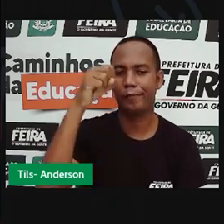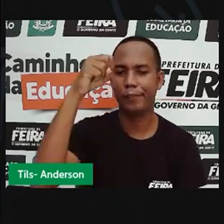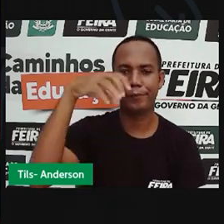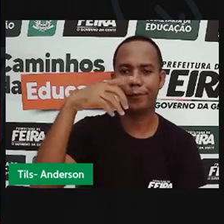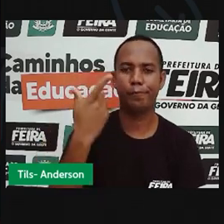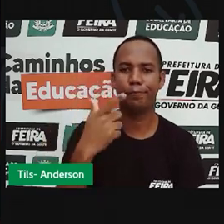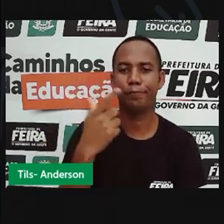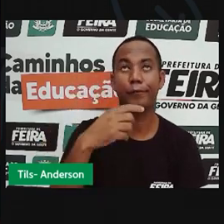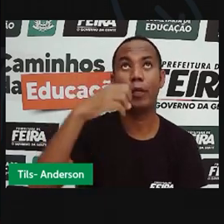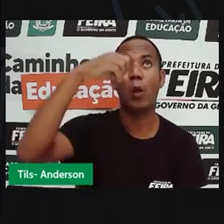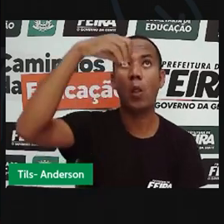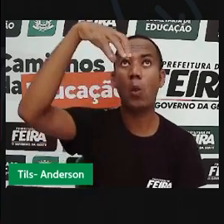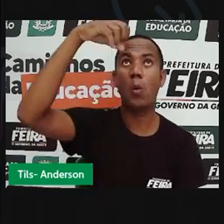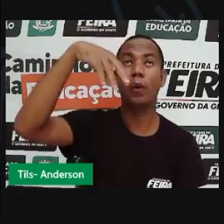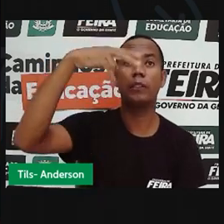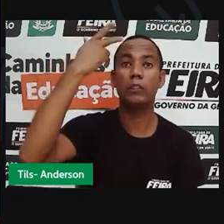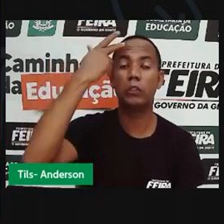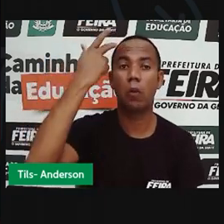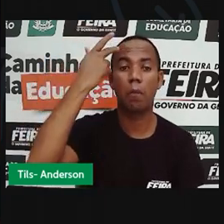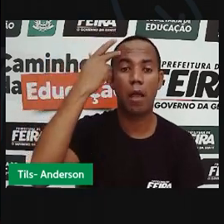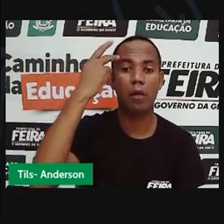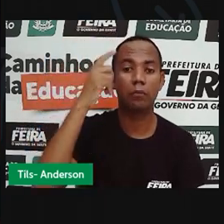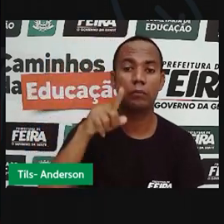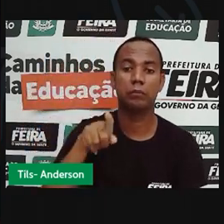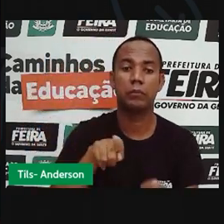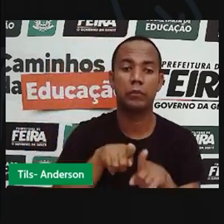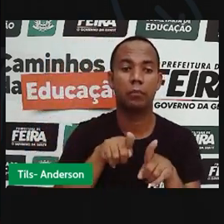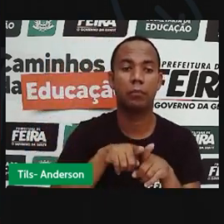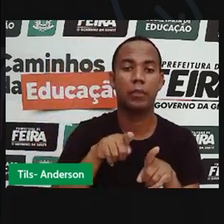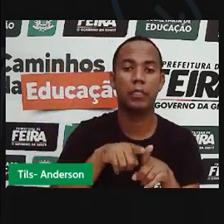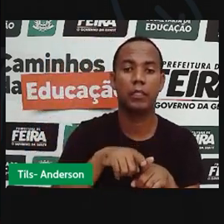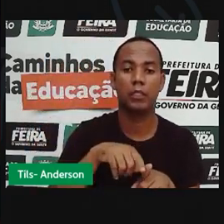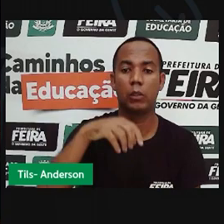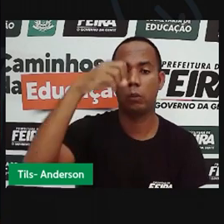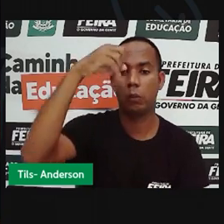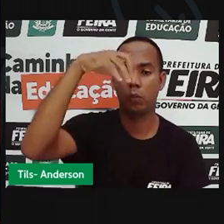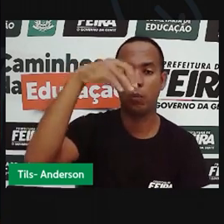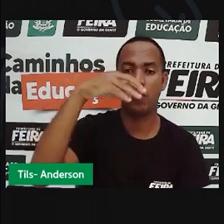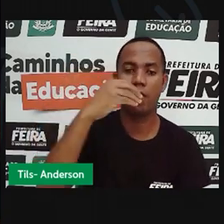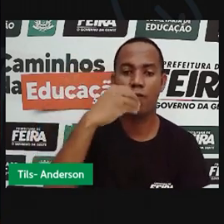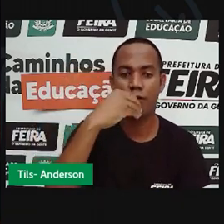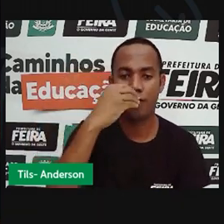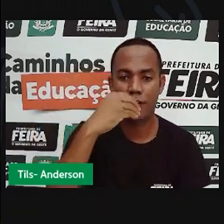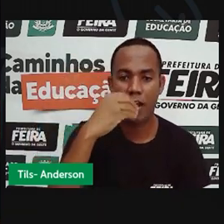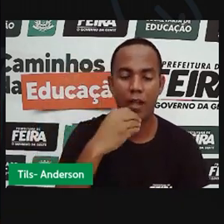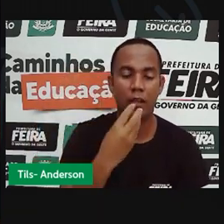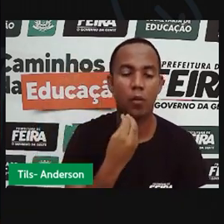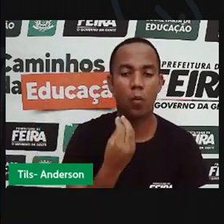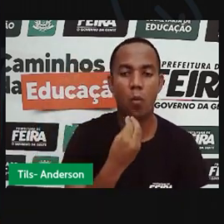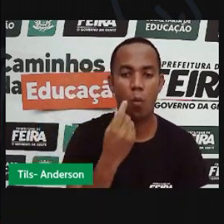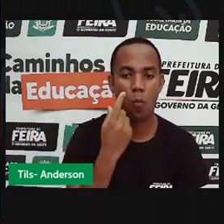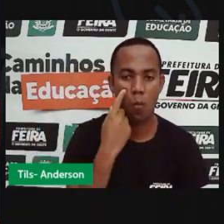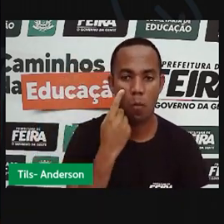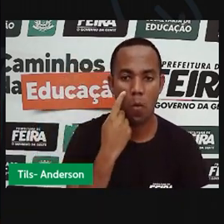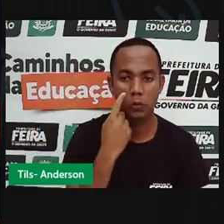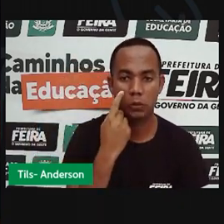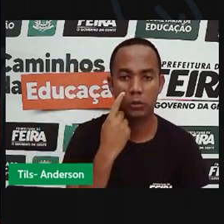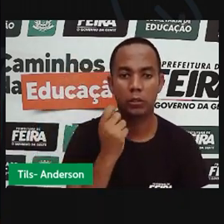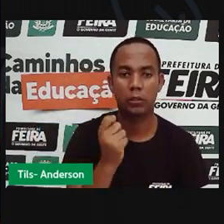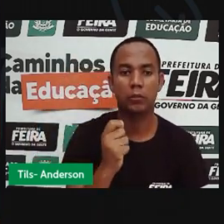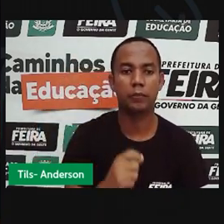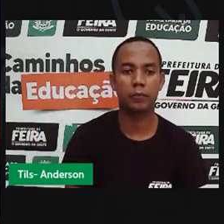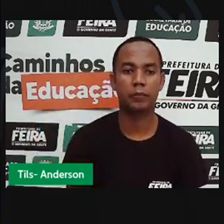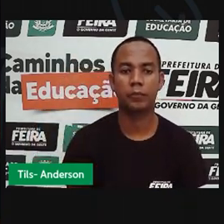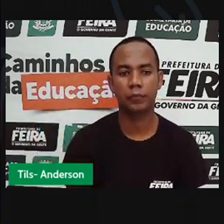sol aqui dentro e a lâmpada é fraquinha. Então, a pró está mostrando para você como você vai marcar.